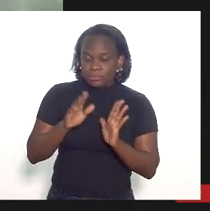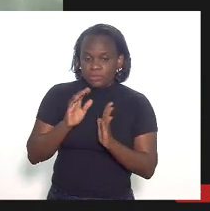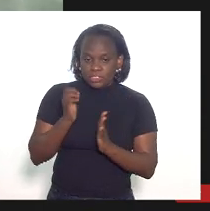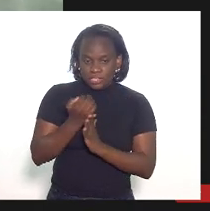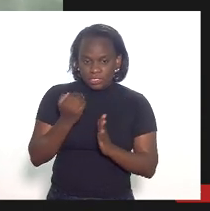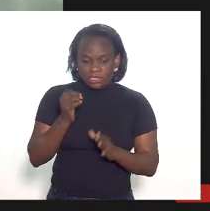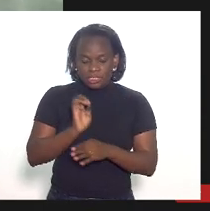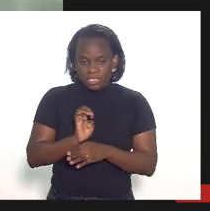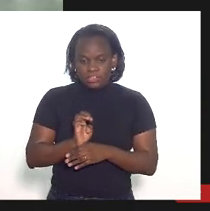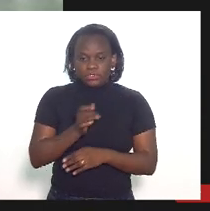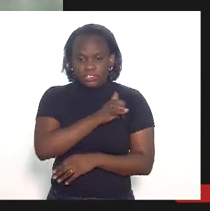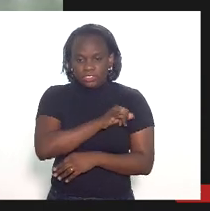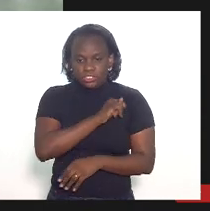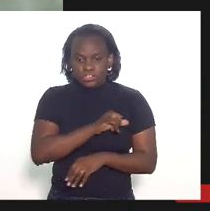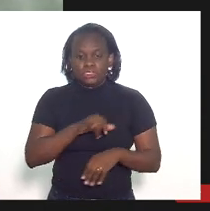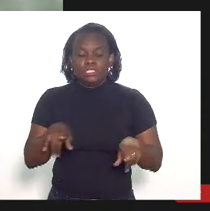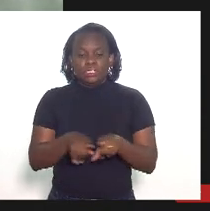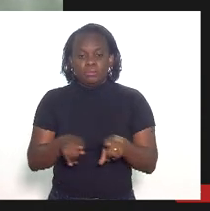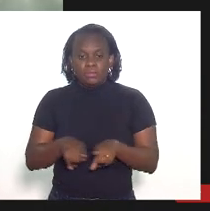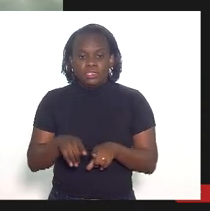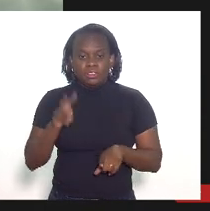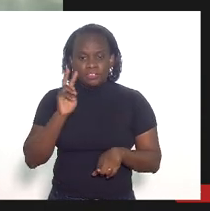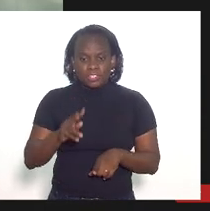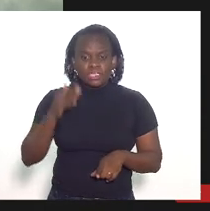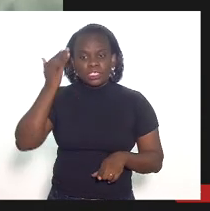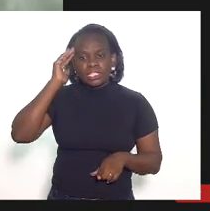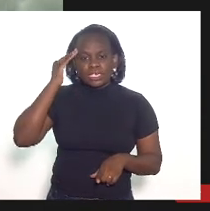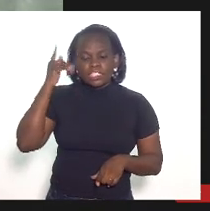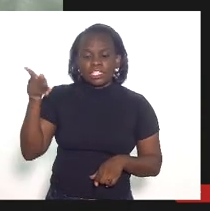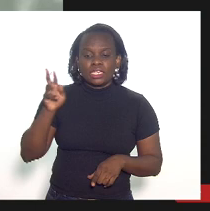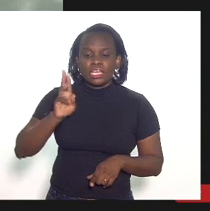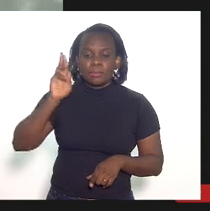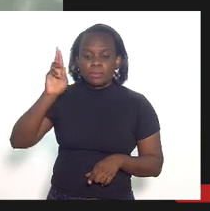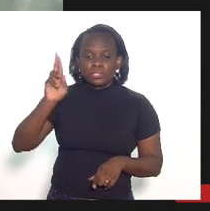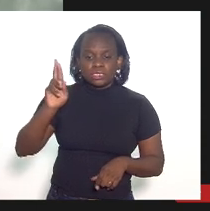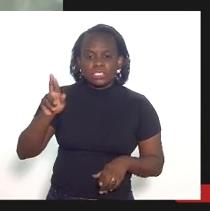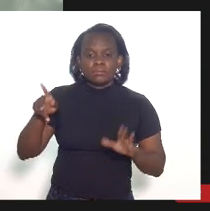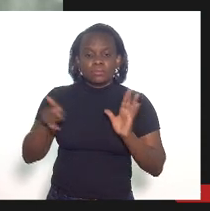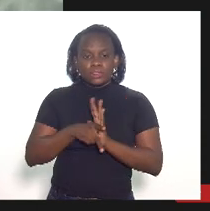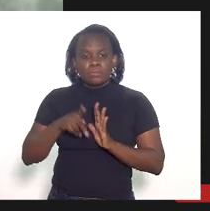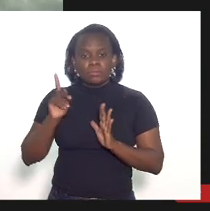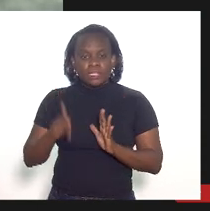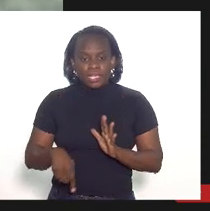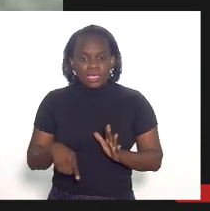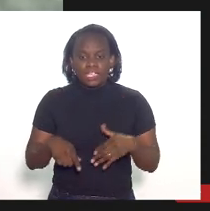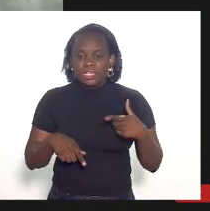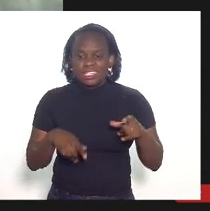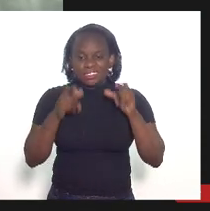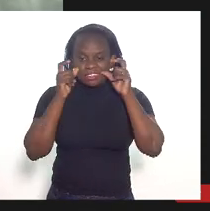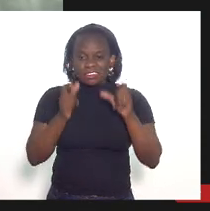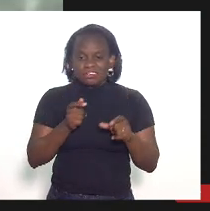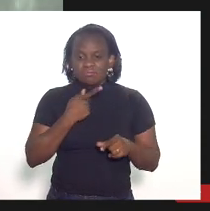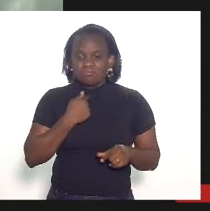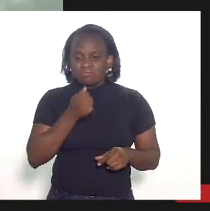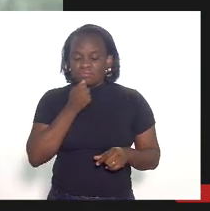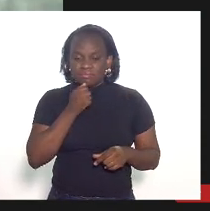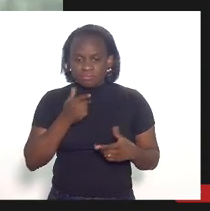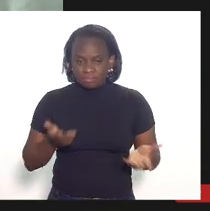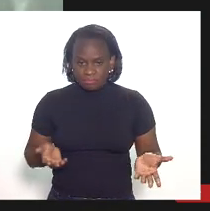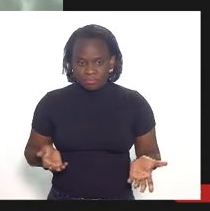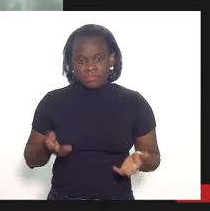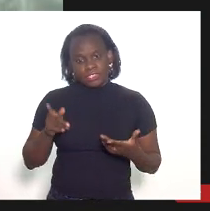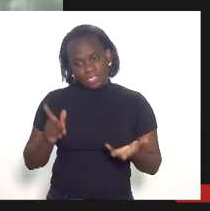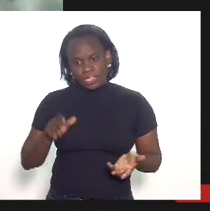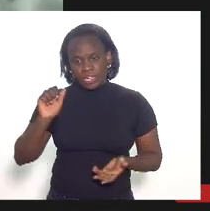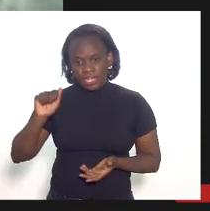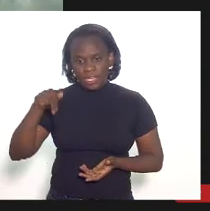e o ente que se entendia responsável exclusivamente era o ente menos interessado por essa fiscalização no